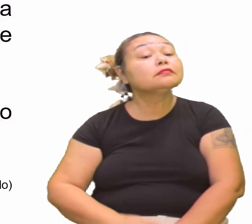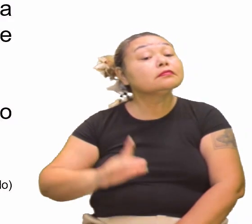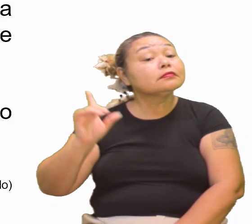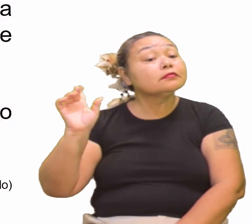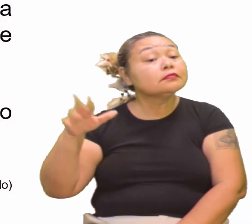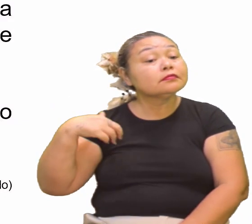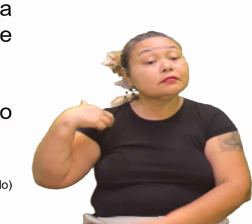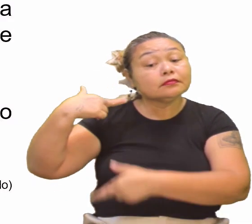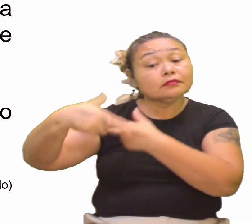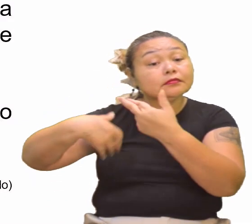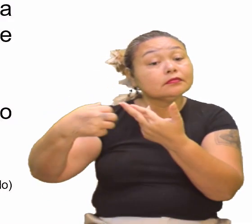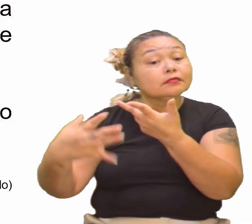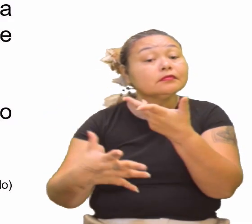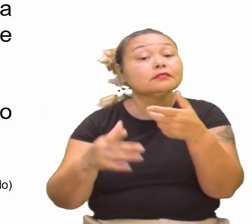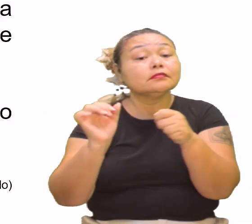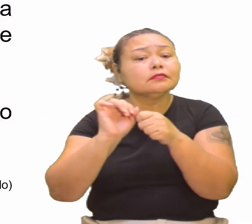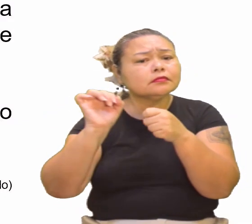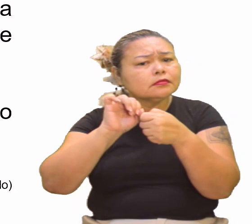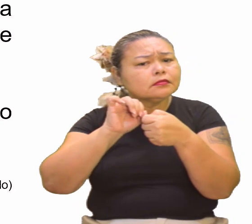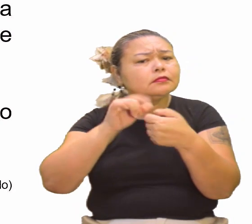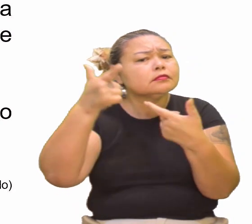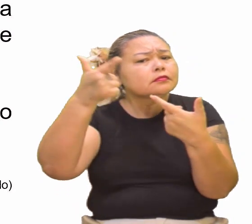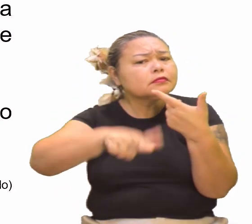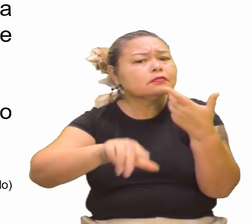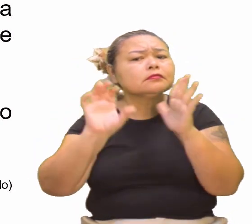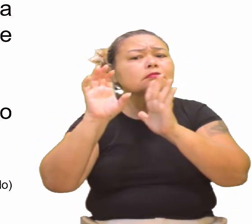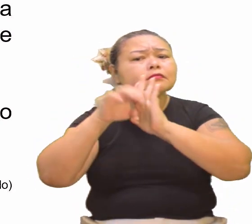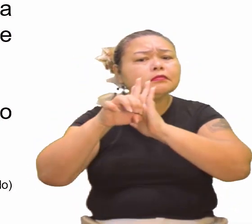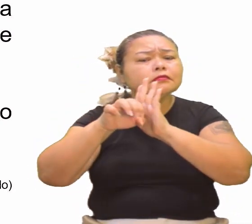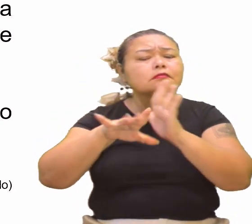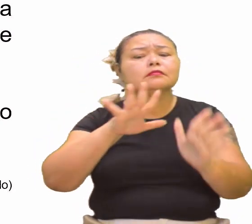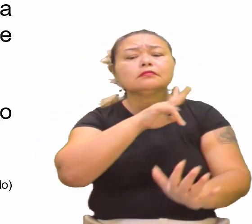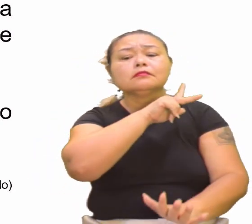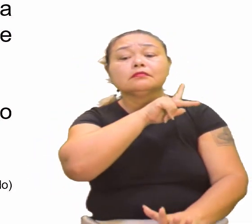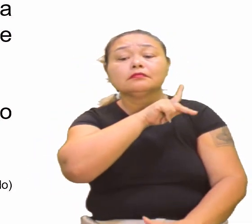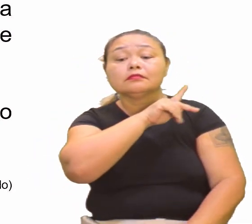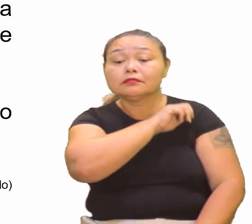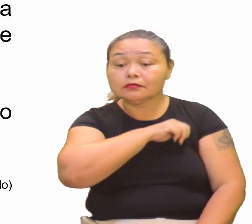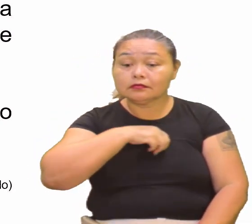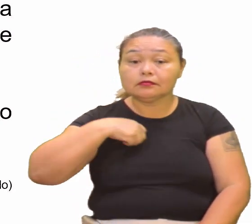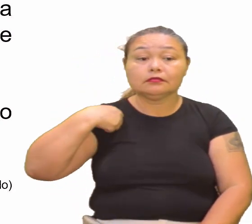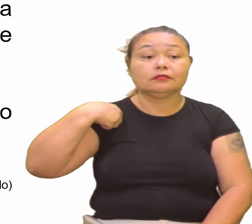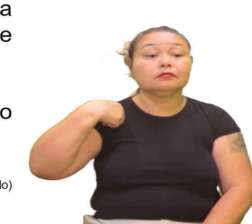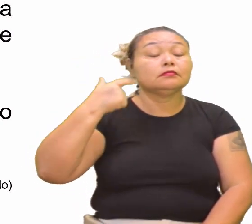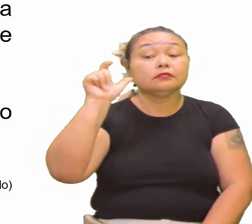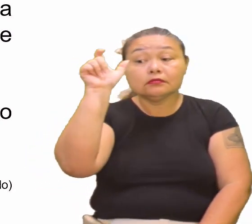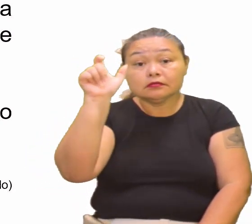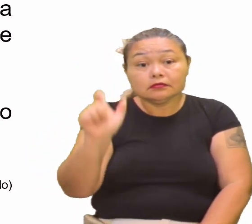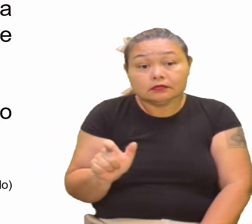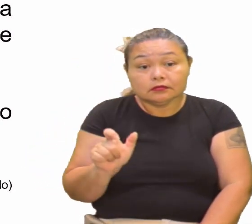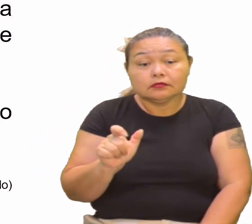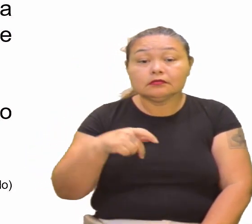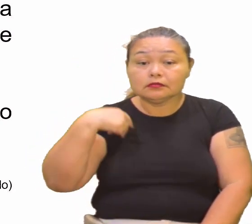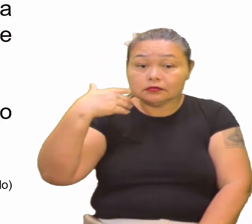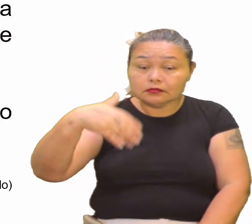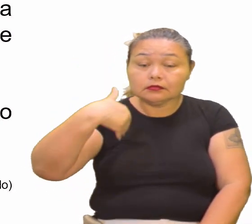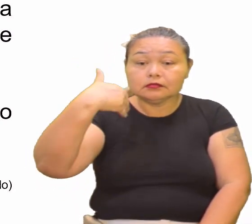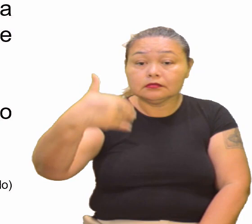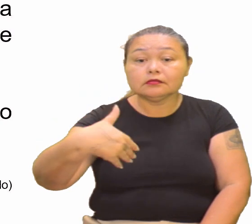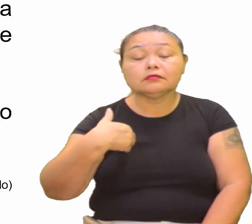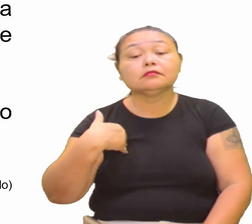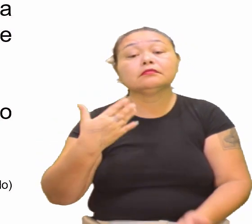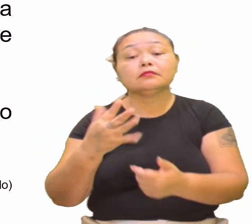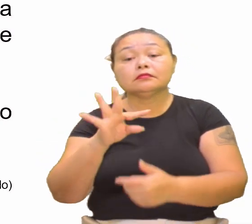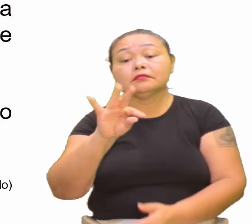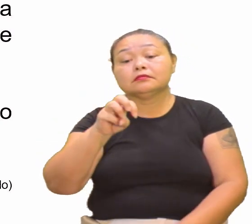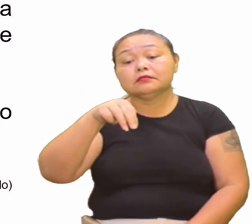a Renascença faz uma releitura da concepção aristotélica de homem, em continuidade a obra iniciada